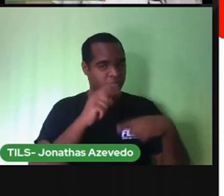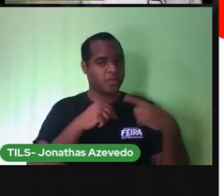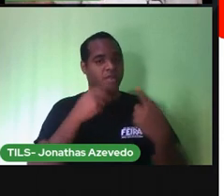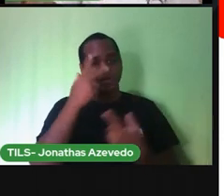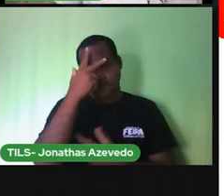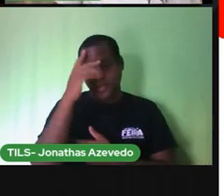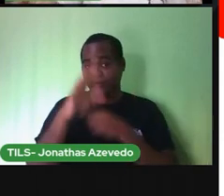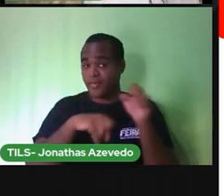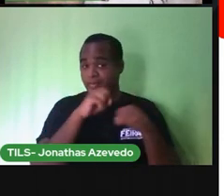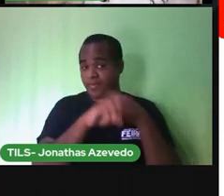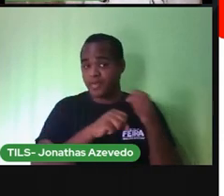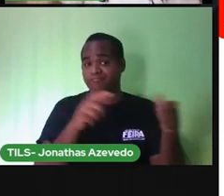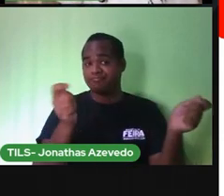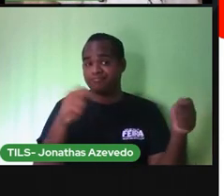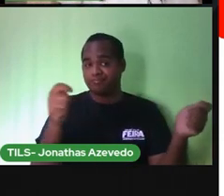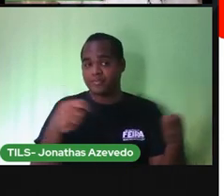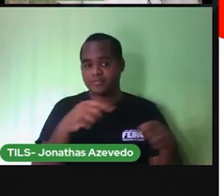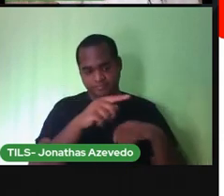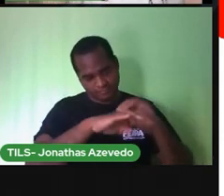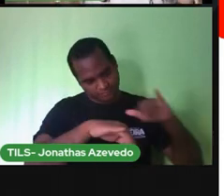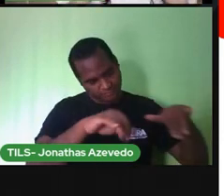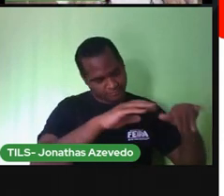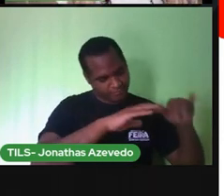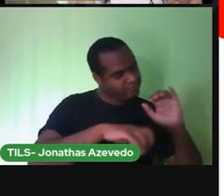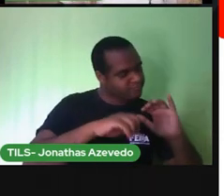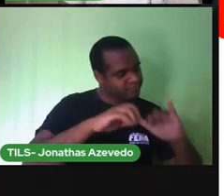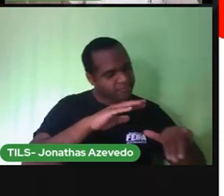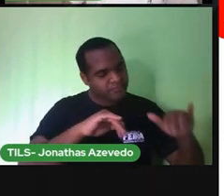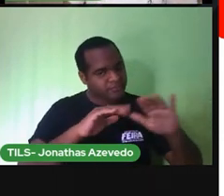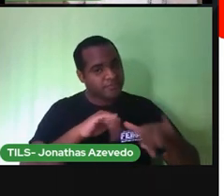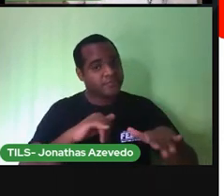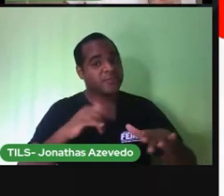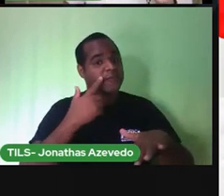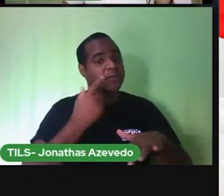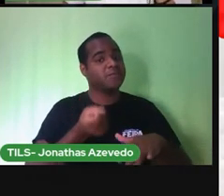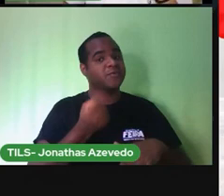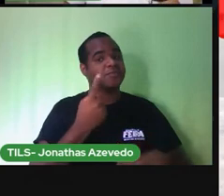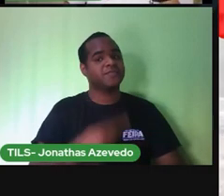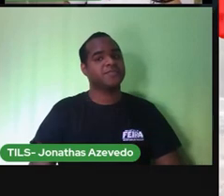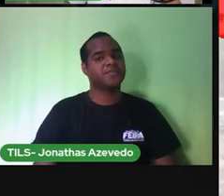baldaneiros terão de separar o lixo lá no aterro